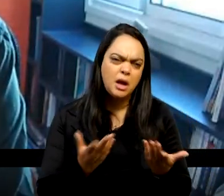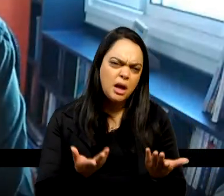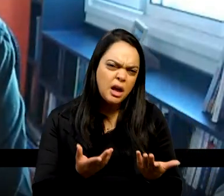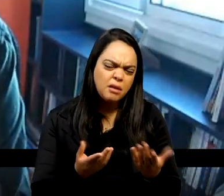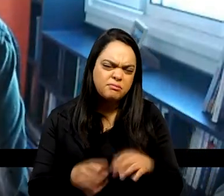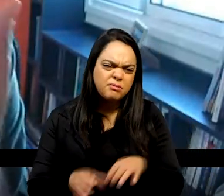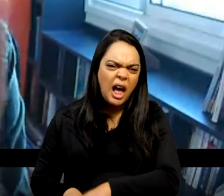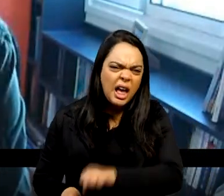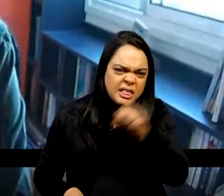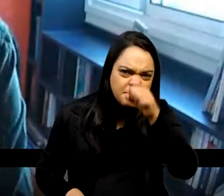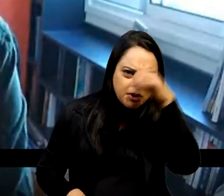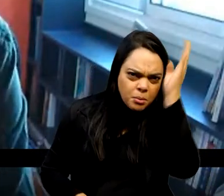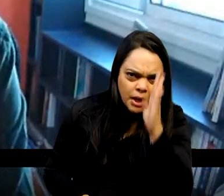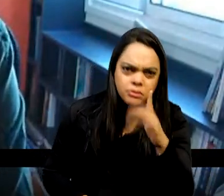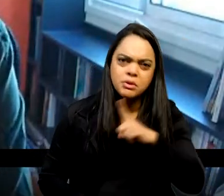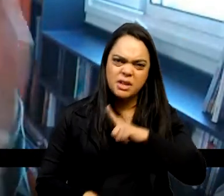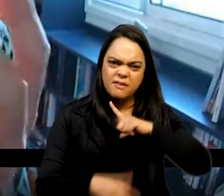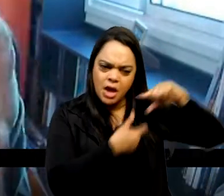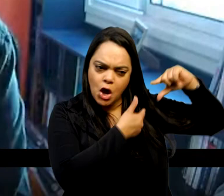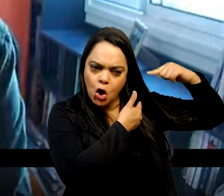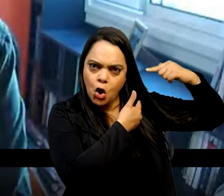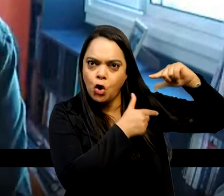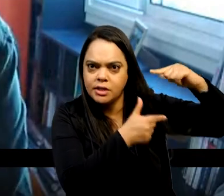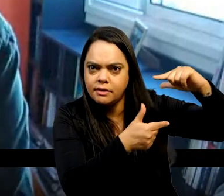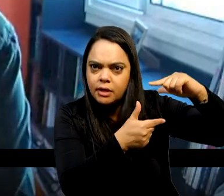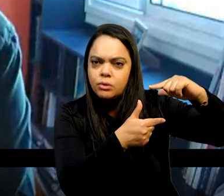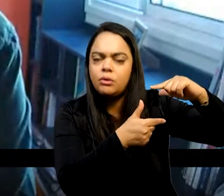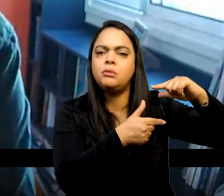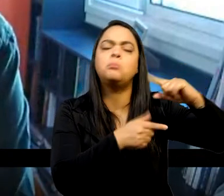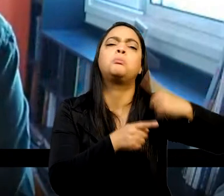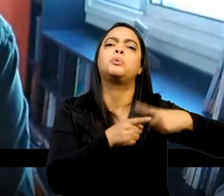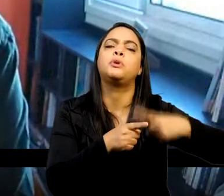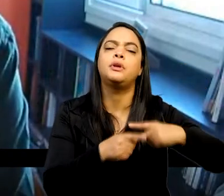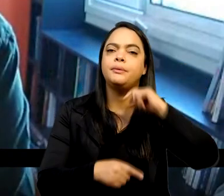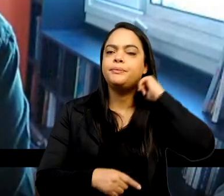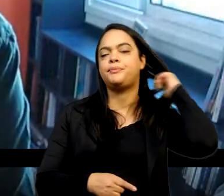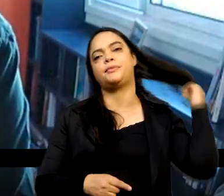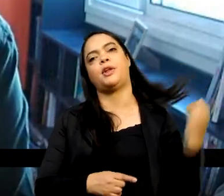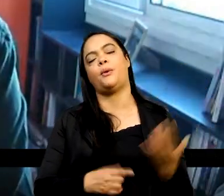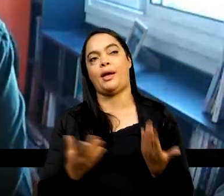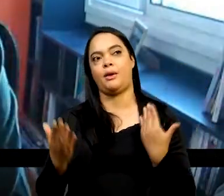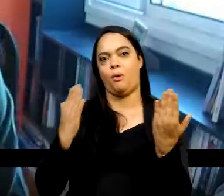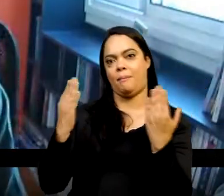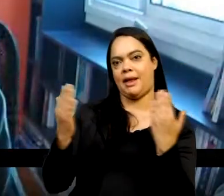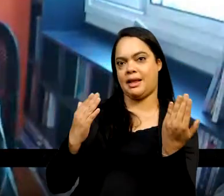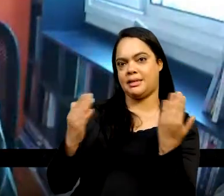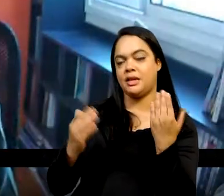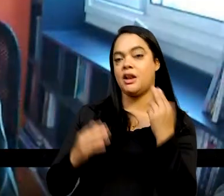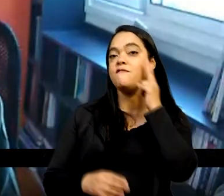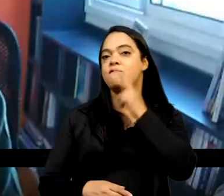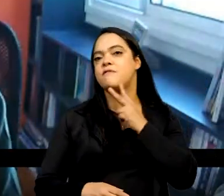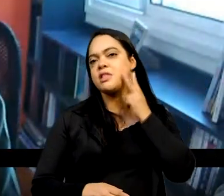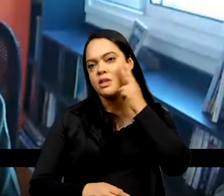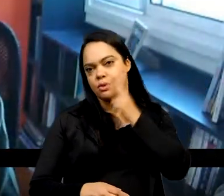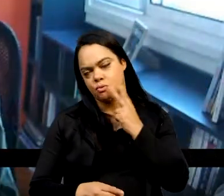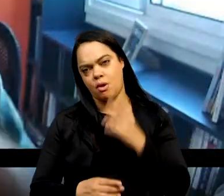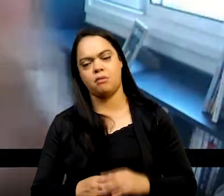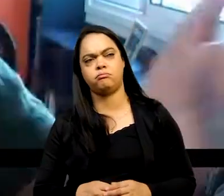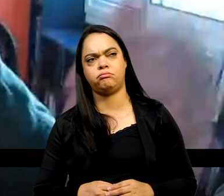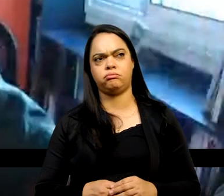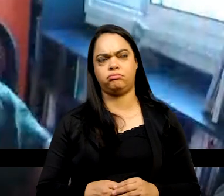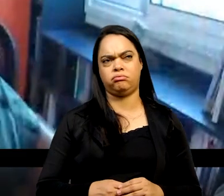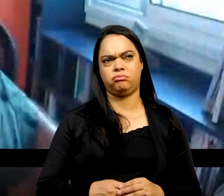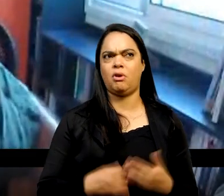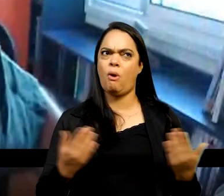Em relação a quê? Em relação à independência da Venezuela. A independência da Venezuela foi conservadora em